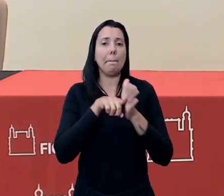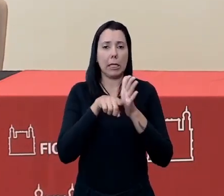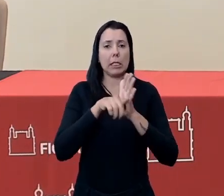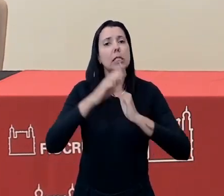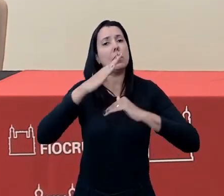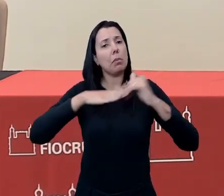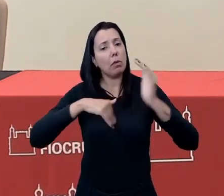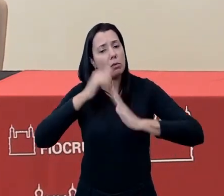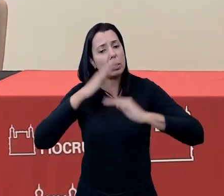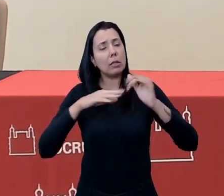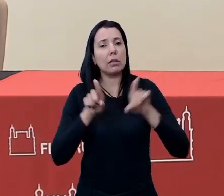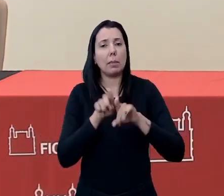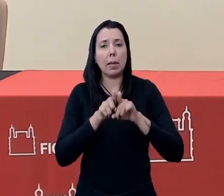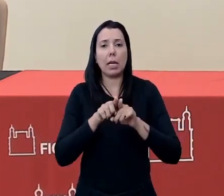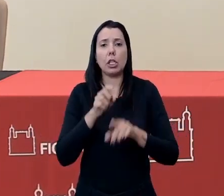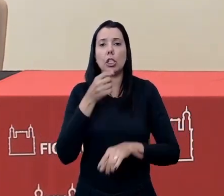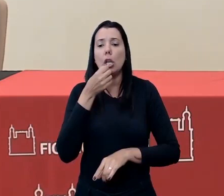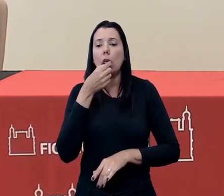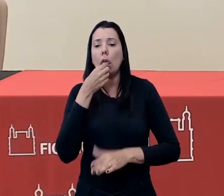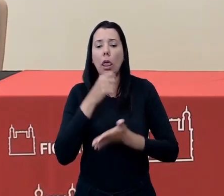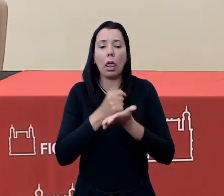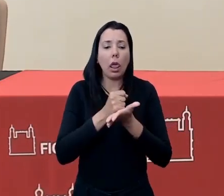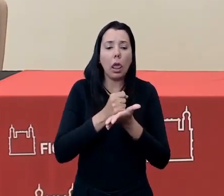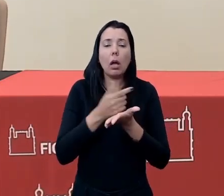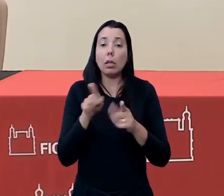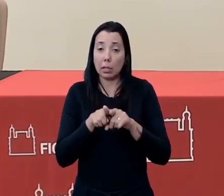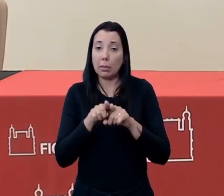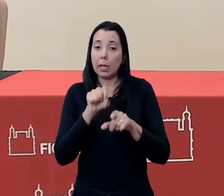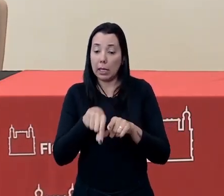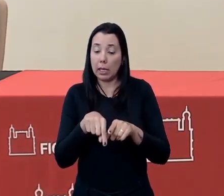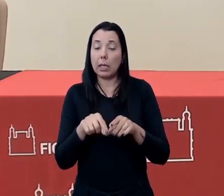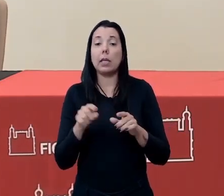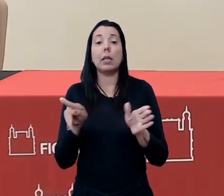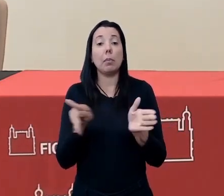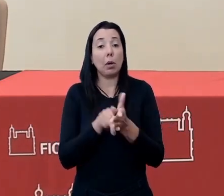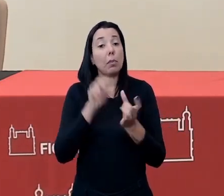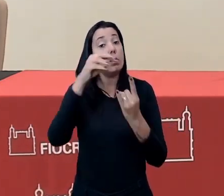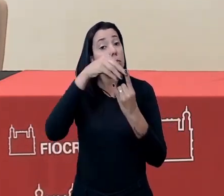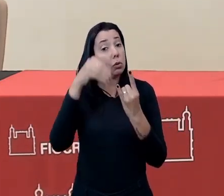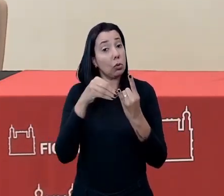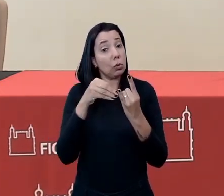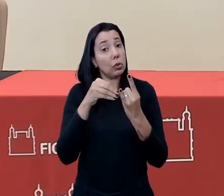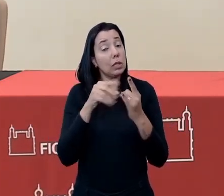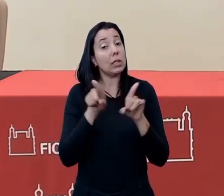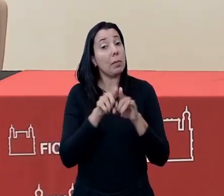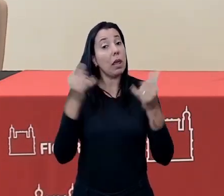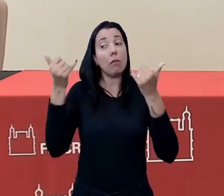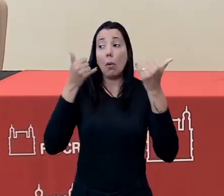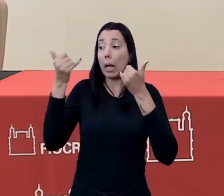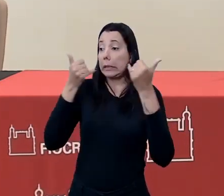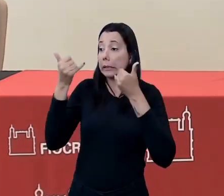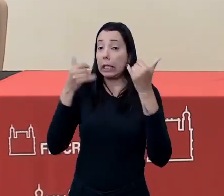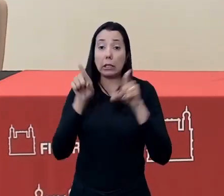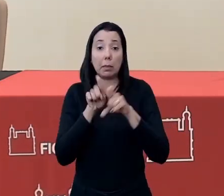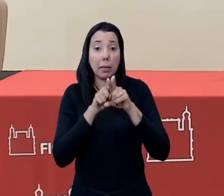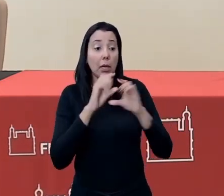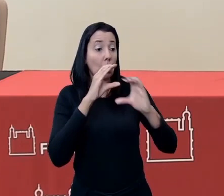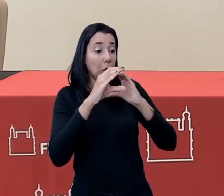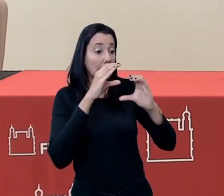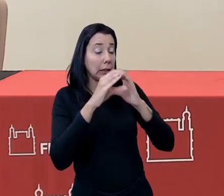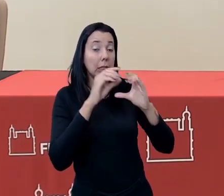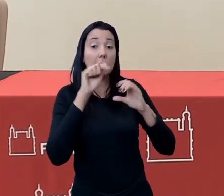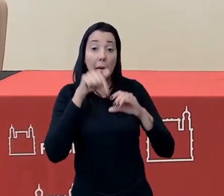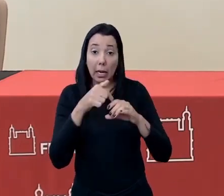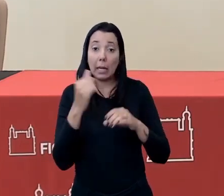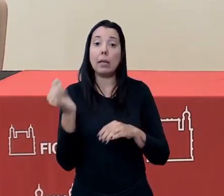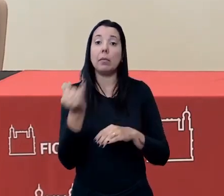produção de medicamentos, é uma outra linha de ação aqui da Fiocruz, a questão da informação e comunicação, que se tornou